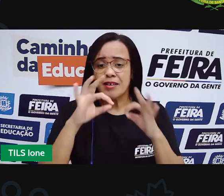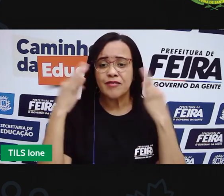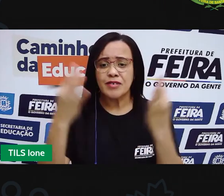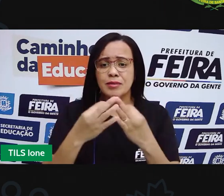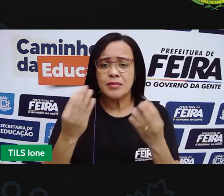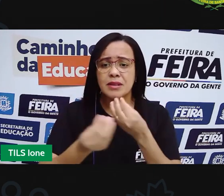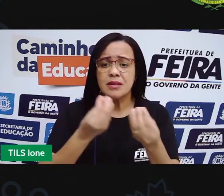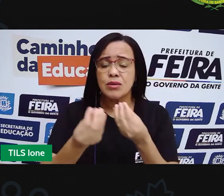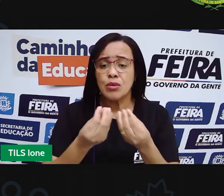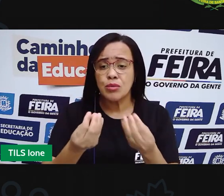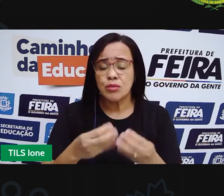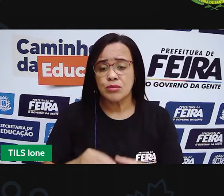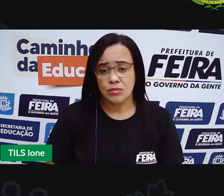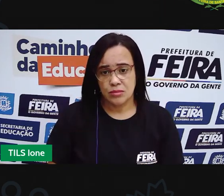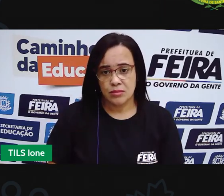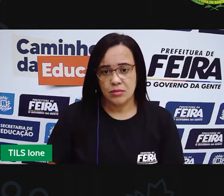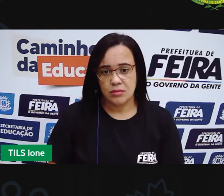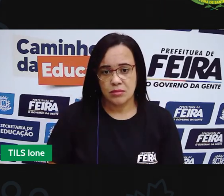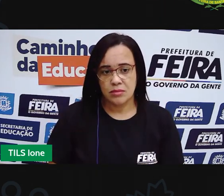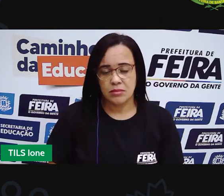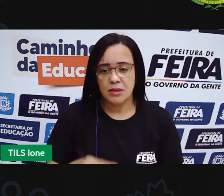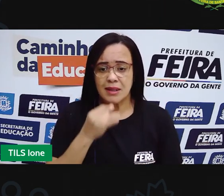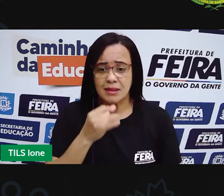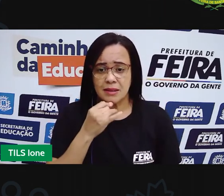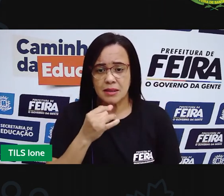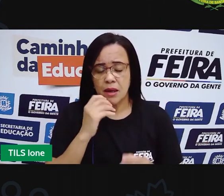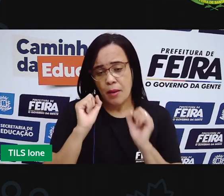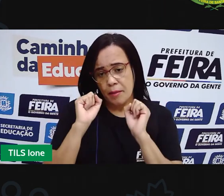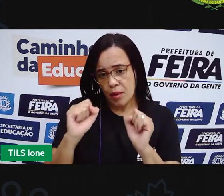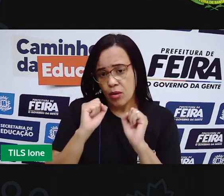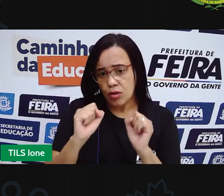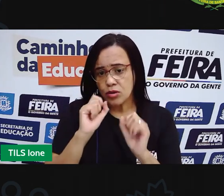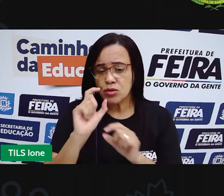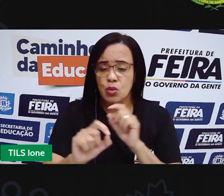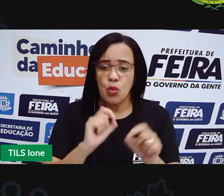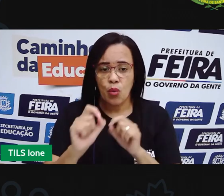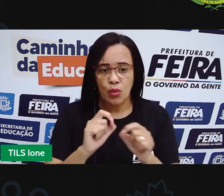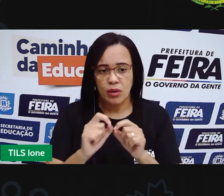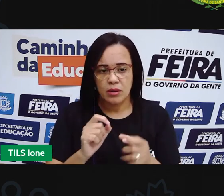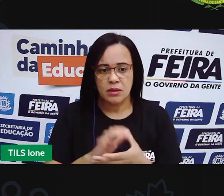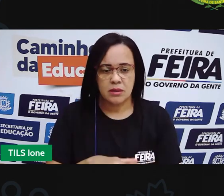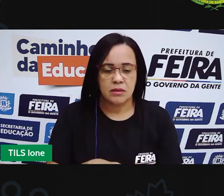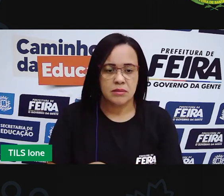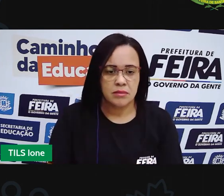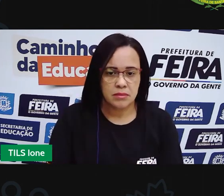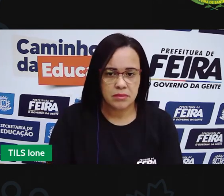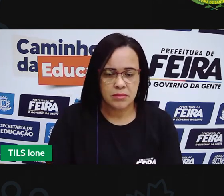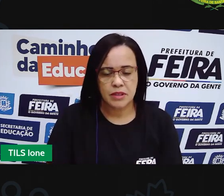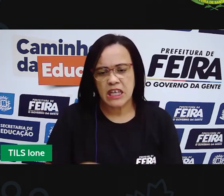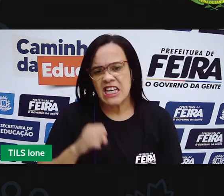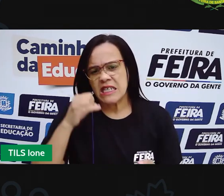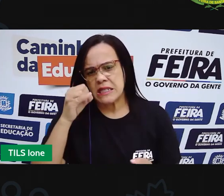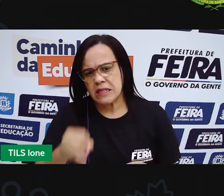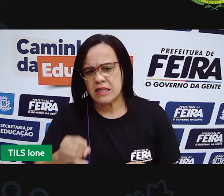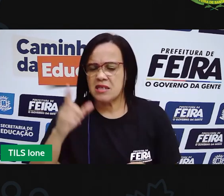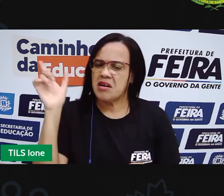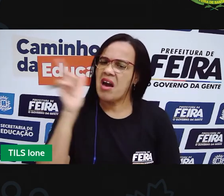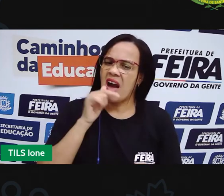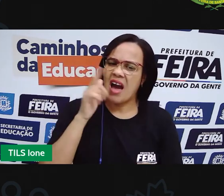Por exemplo, você pode escrever se molhar em chumbo.